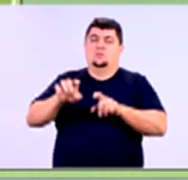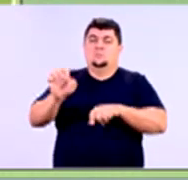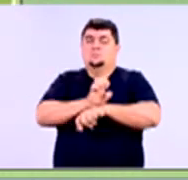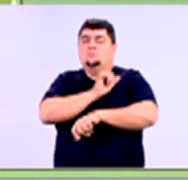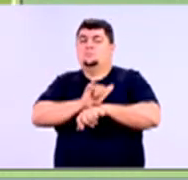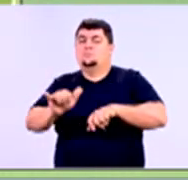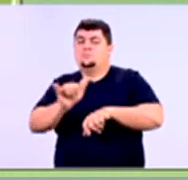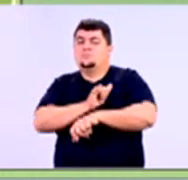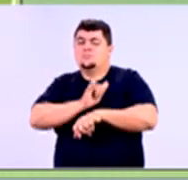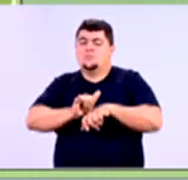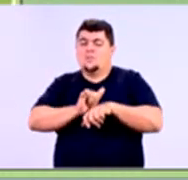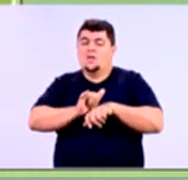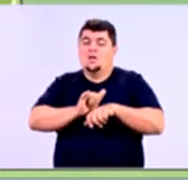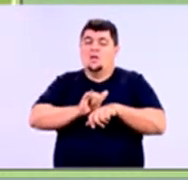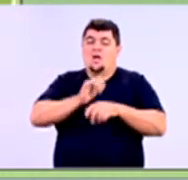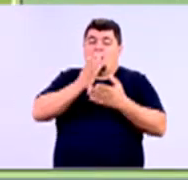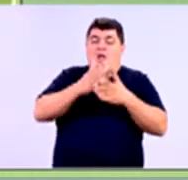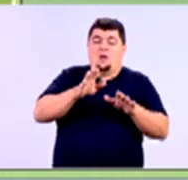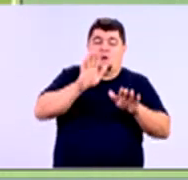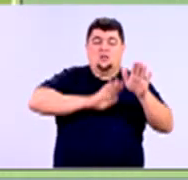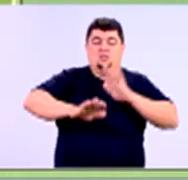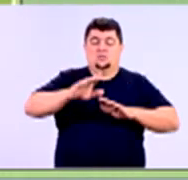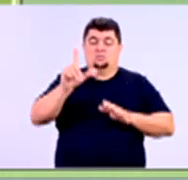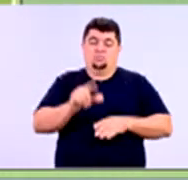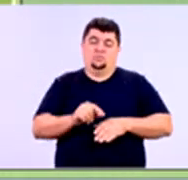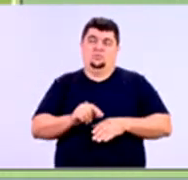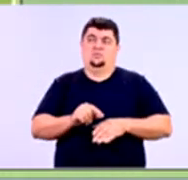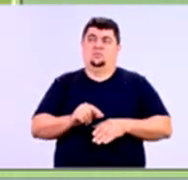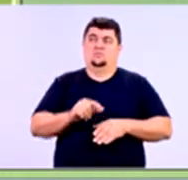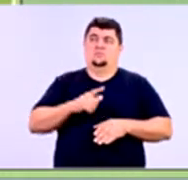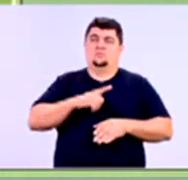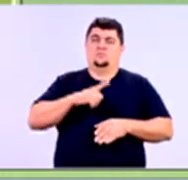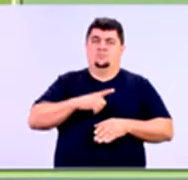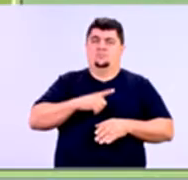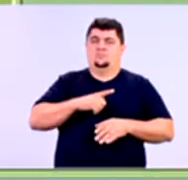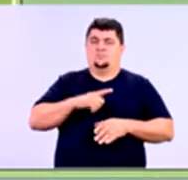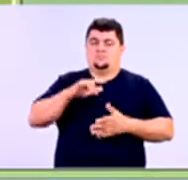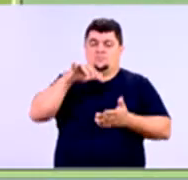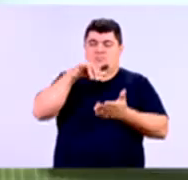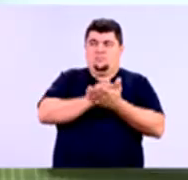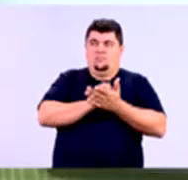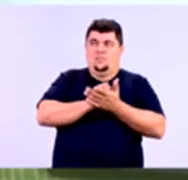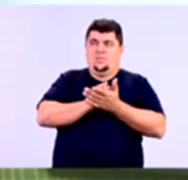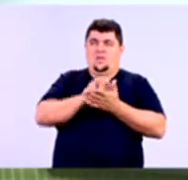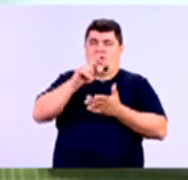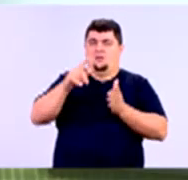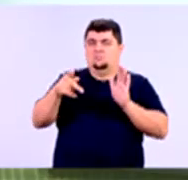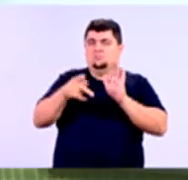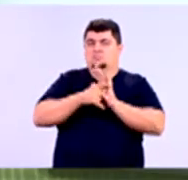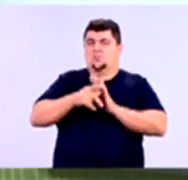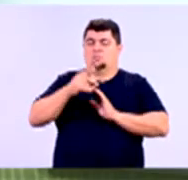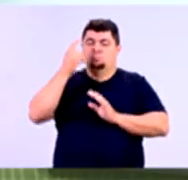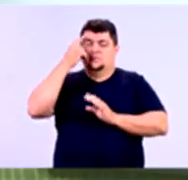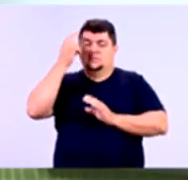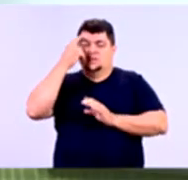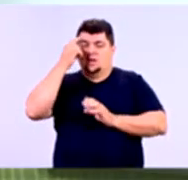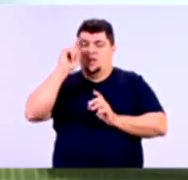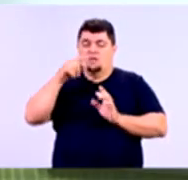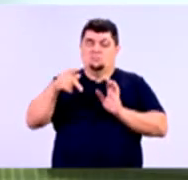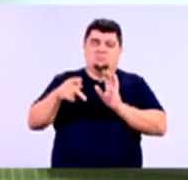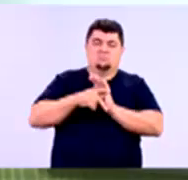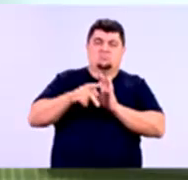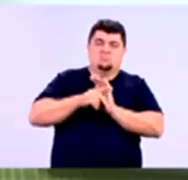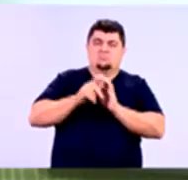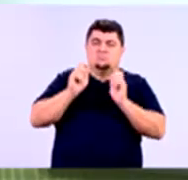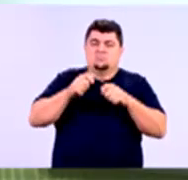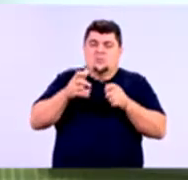gerenciamento de risco apropriada. Na nossa ideia de análise de cadastro, essa análise vai ser uma maneira que